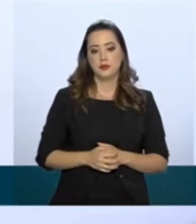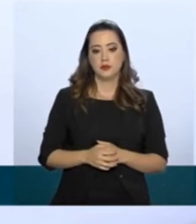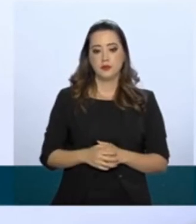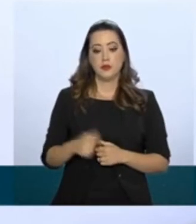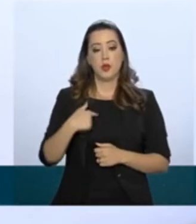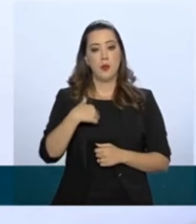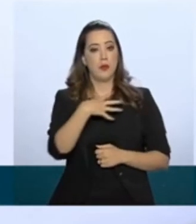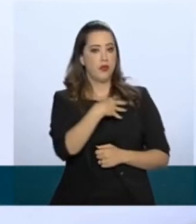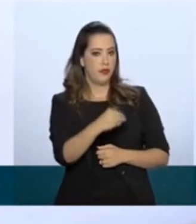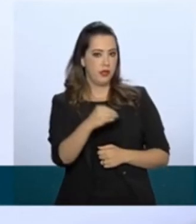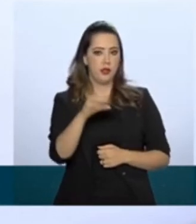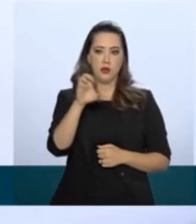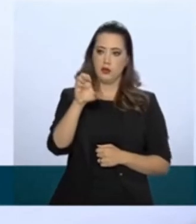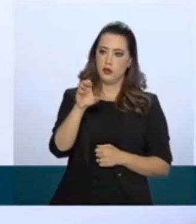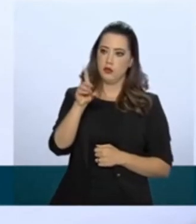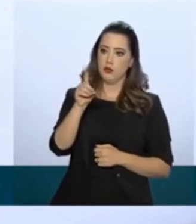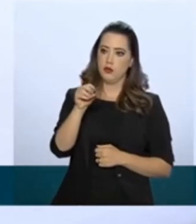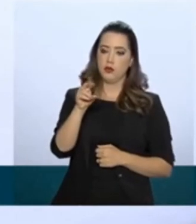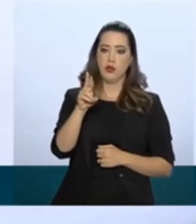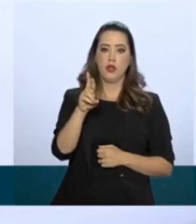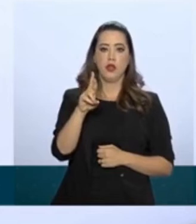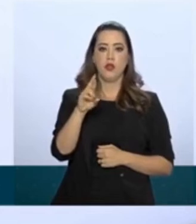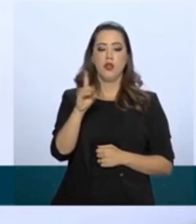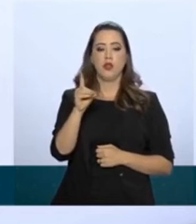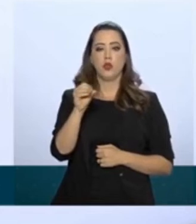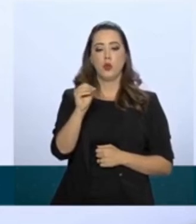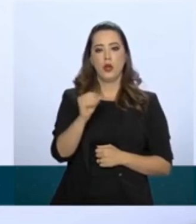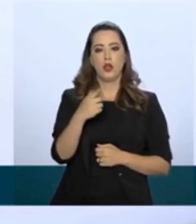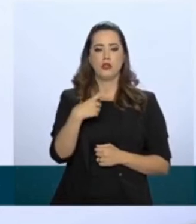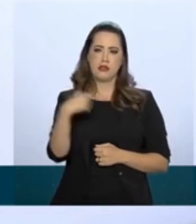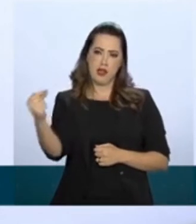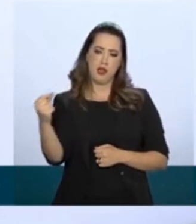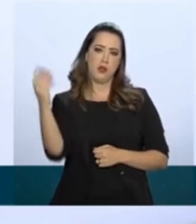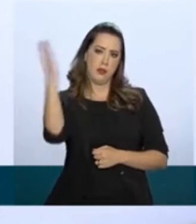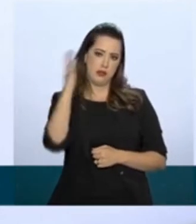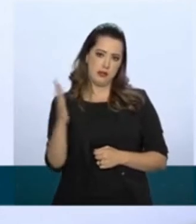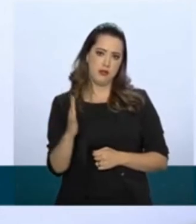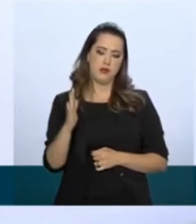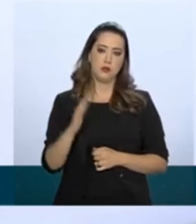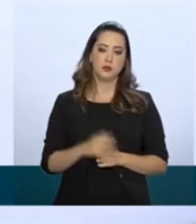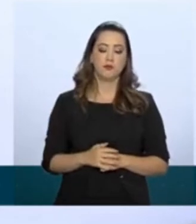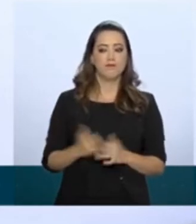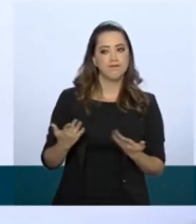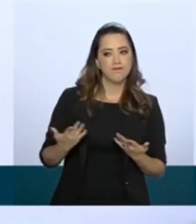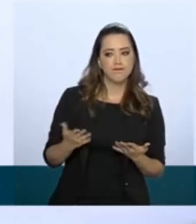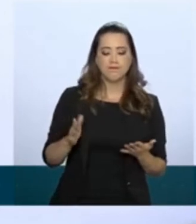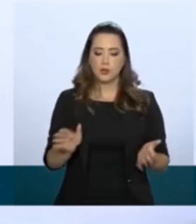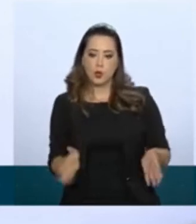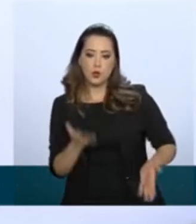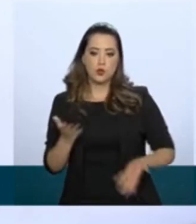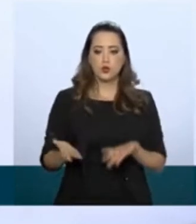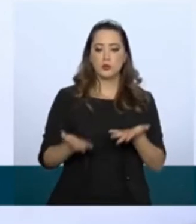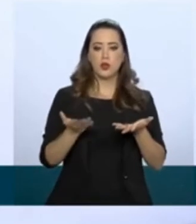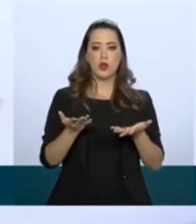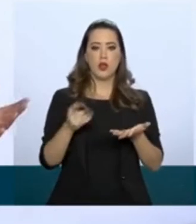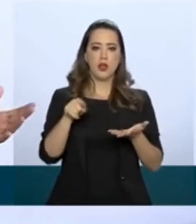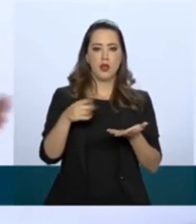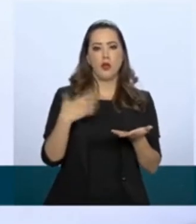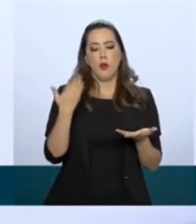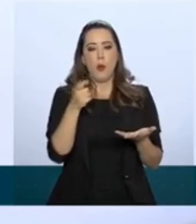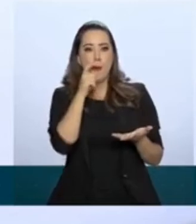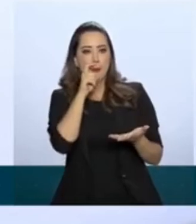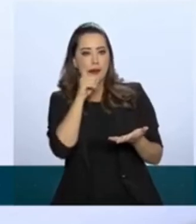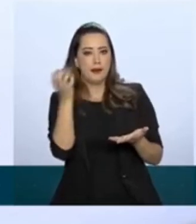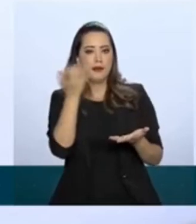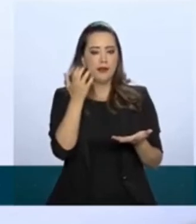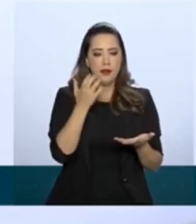O meu filho Eduardo, para encerrar, ia sair do Brasil. Daí eu estimulei, né, quem, qual pai quer que